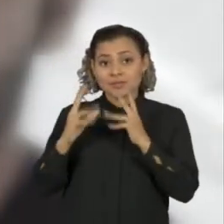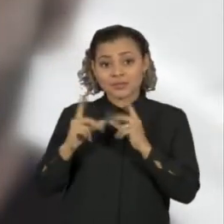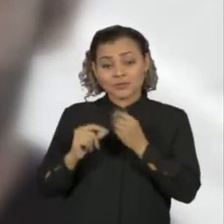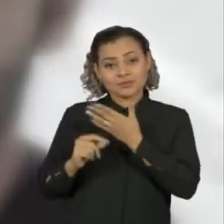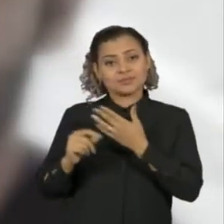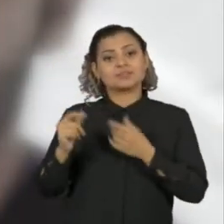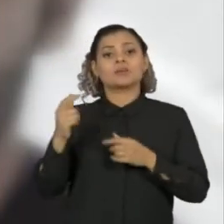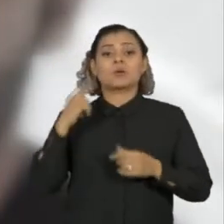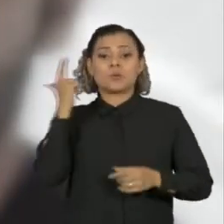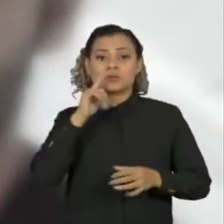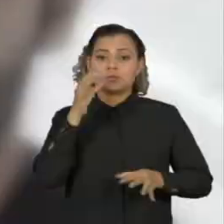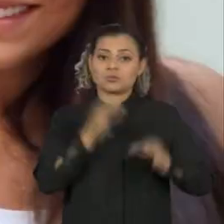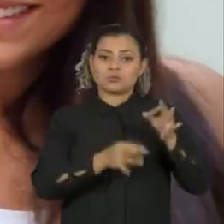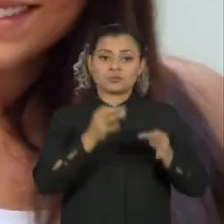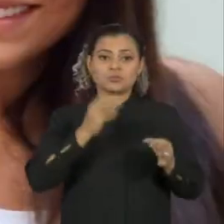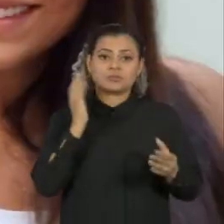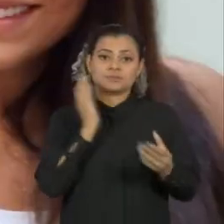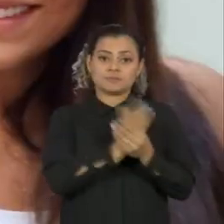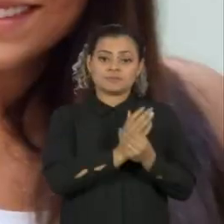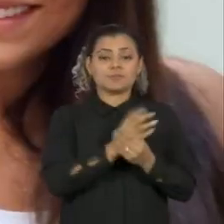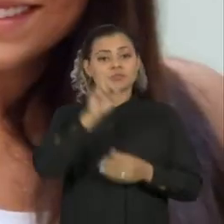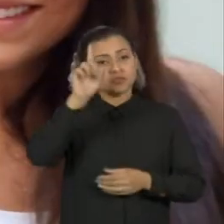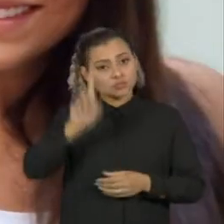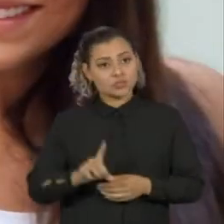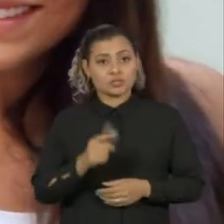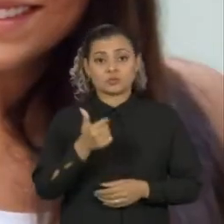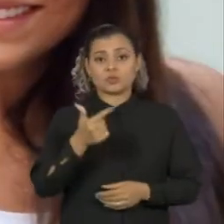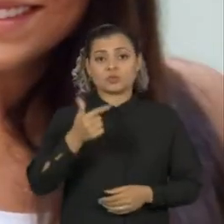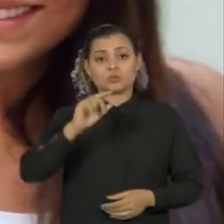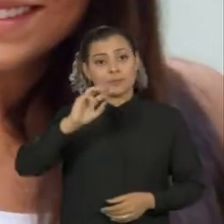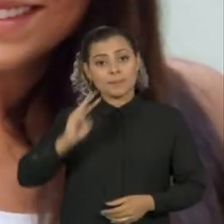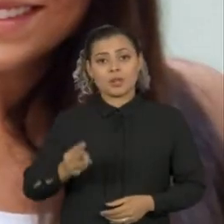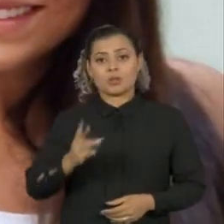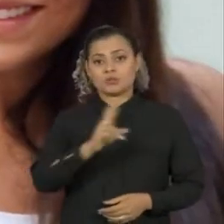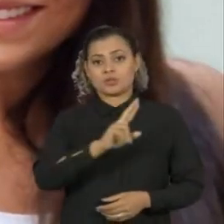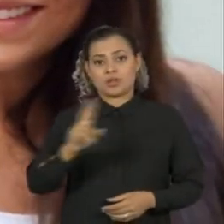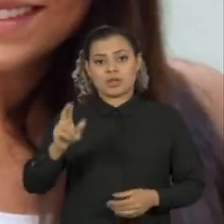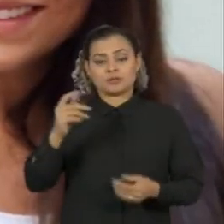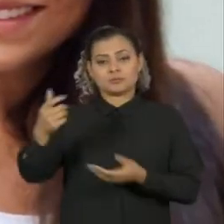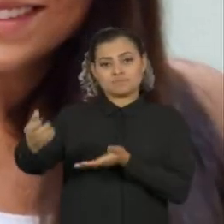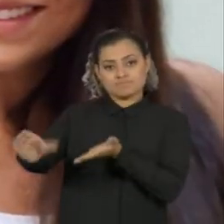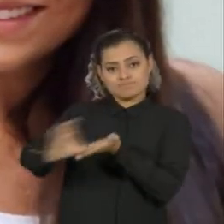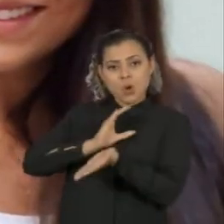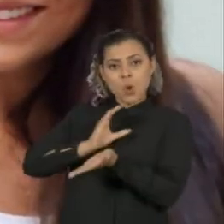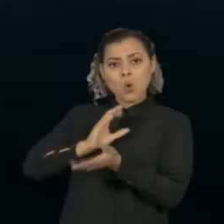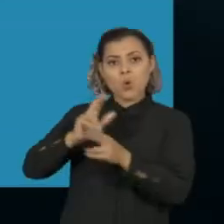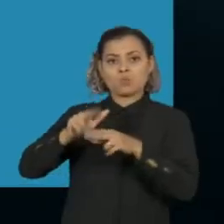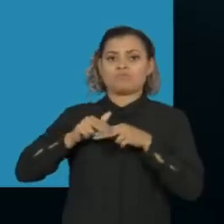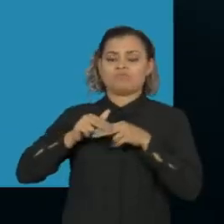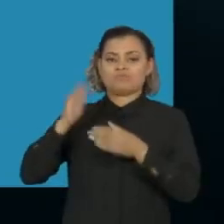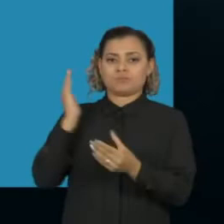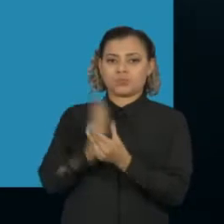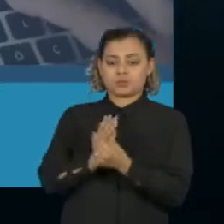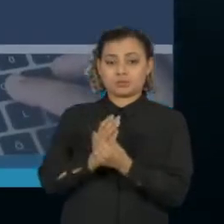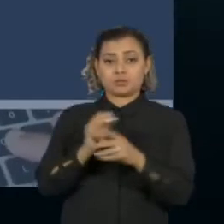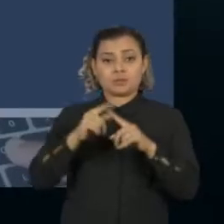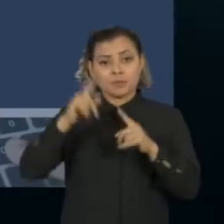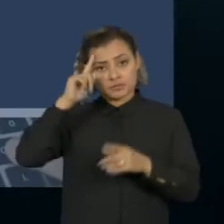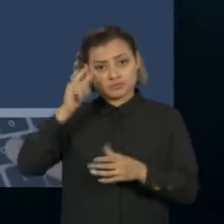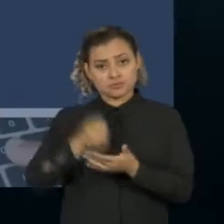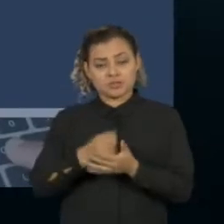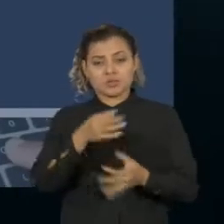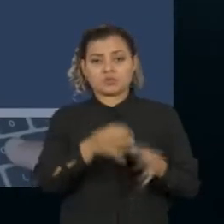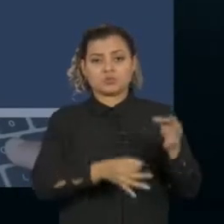ganharam na justiça, em primeira instância, o direito a quase 12 milhões de reais de indenização por danos morais. Na sentença, o juiz